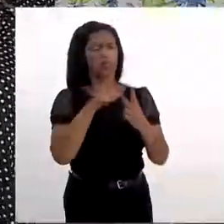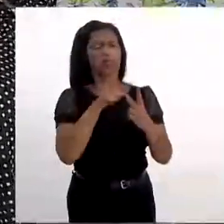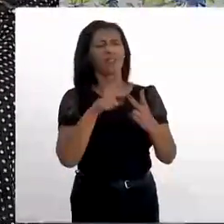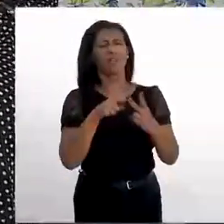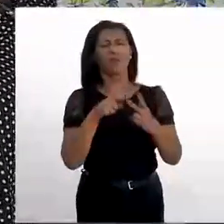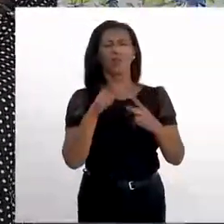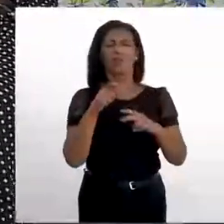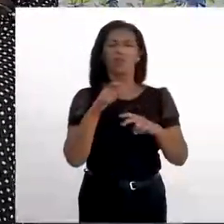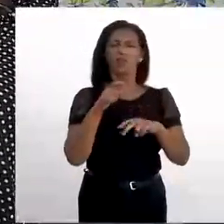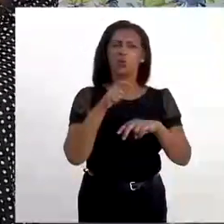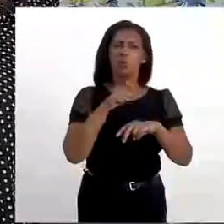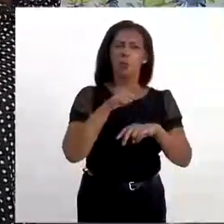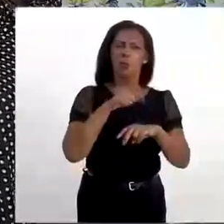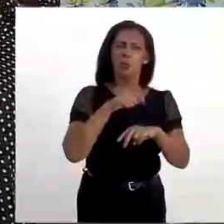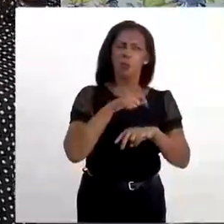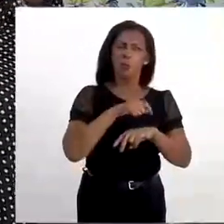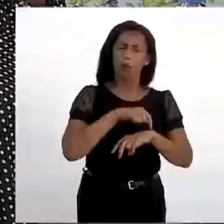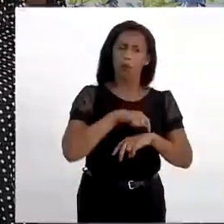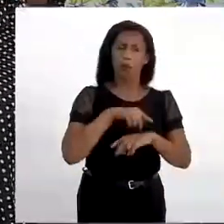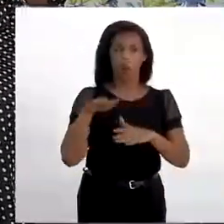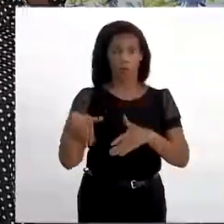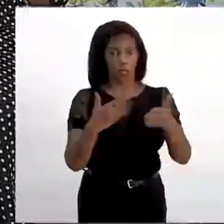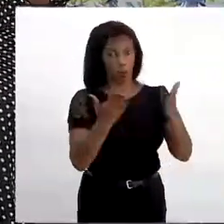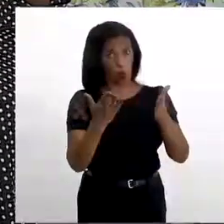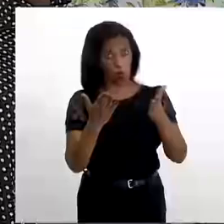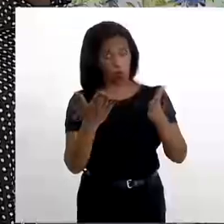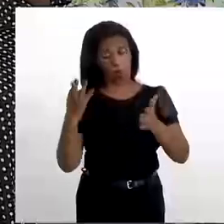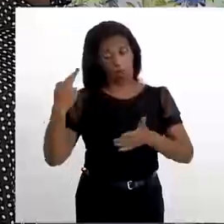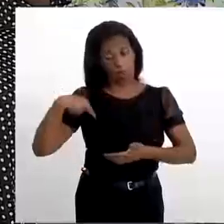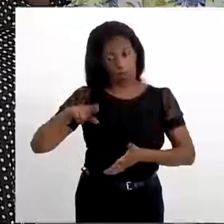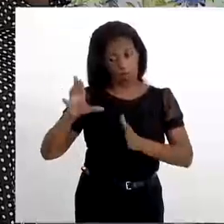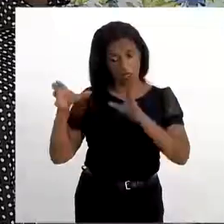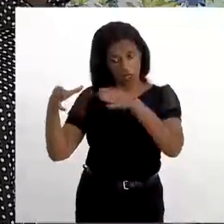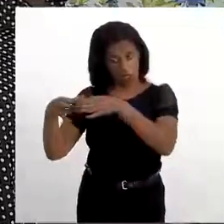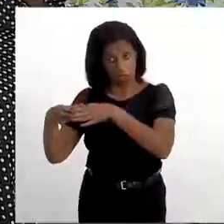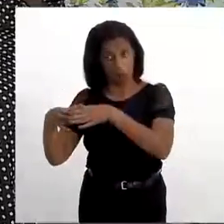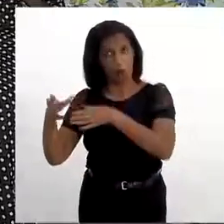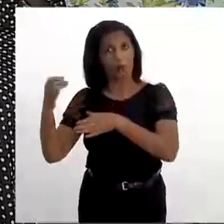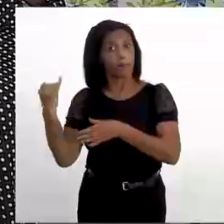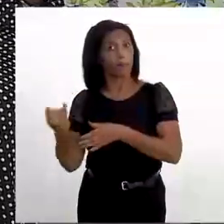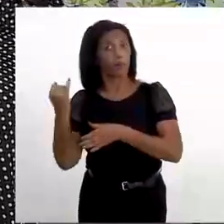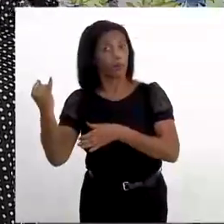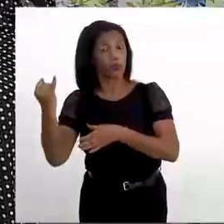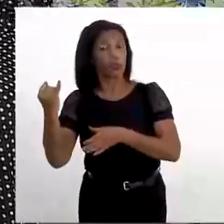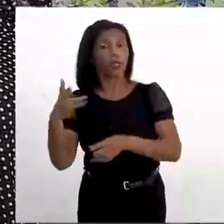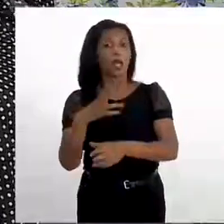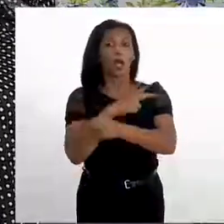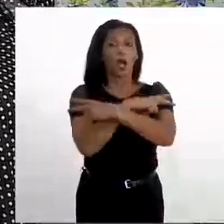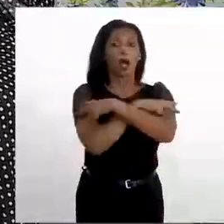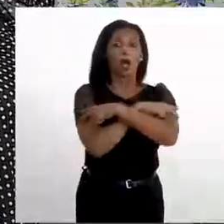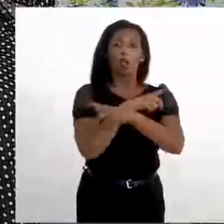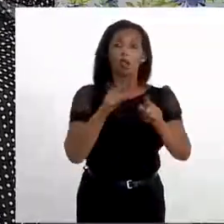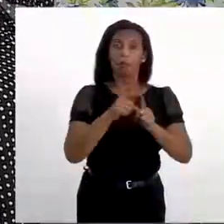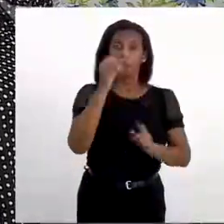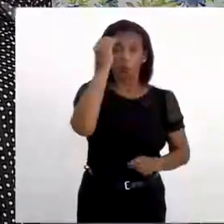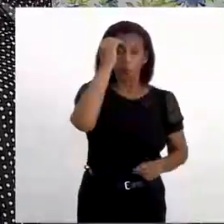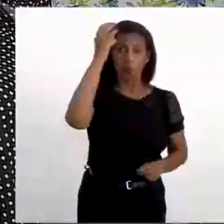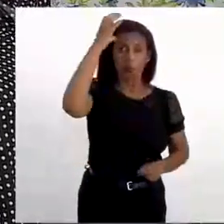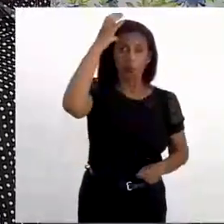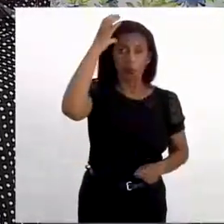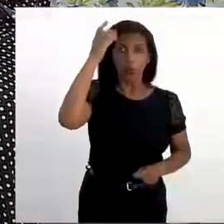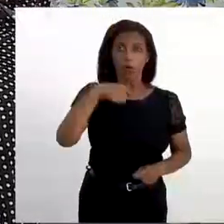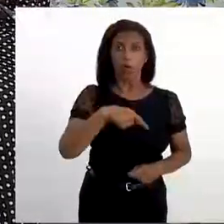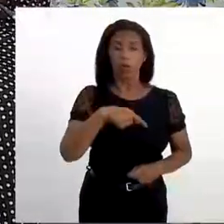dois momentos. O candomblé enquanto religião, né? Que é importantíssimo. E o candomblé enquanto